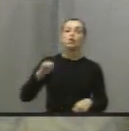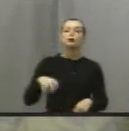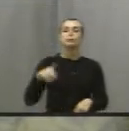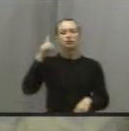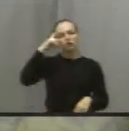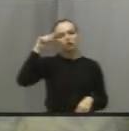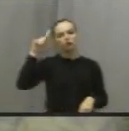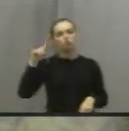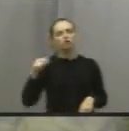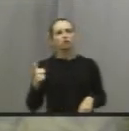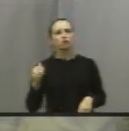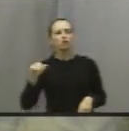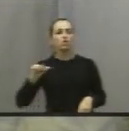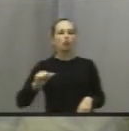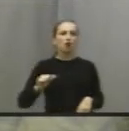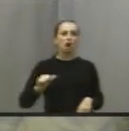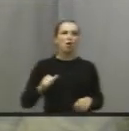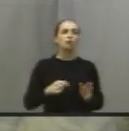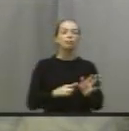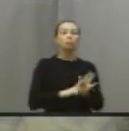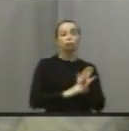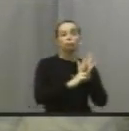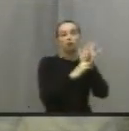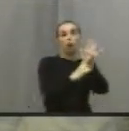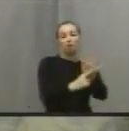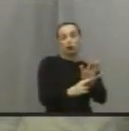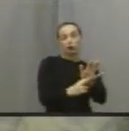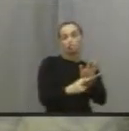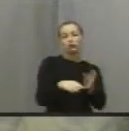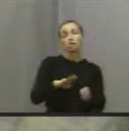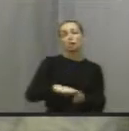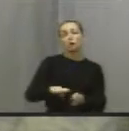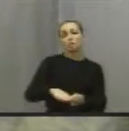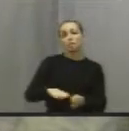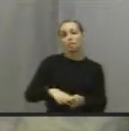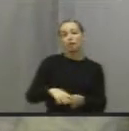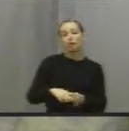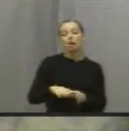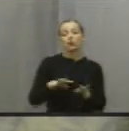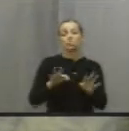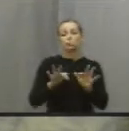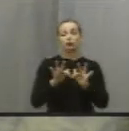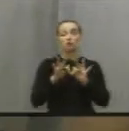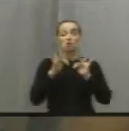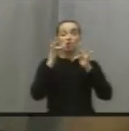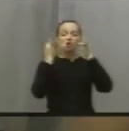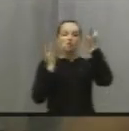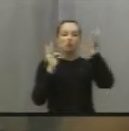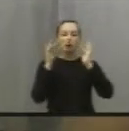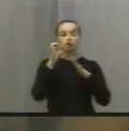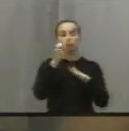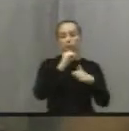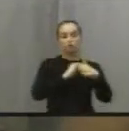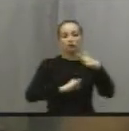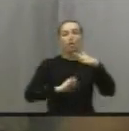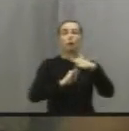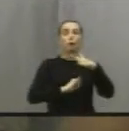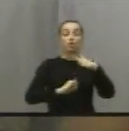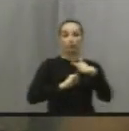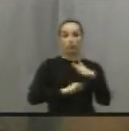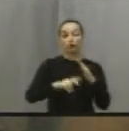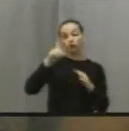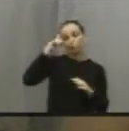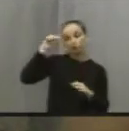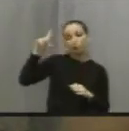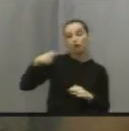-feira, representamos a Câmara na Feira da Indústria e Quarta Rodada de Negócios, do Siesp. Dia 20,